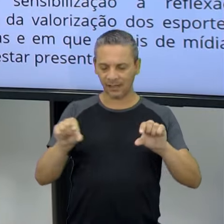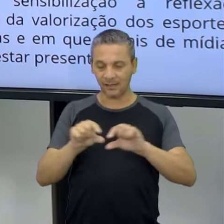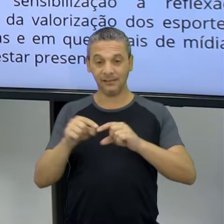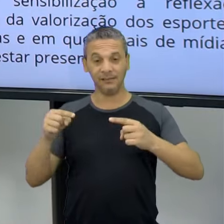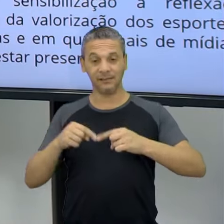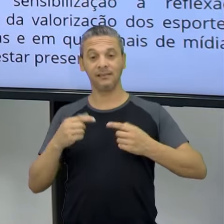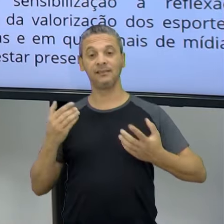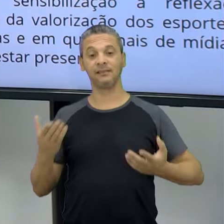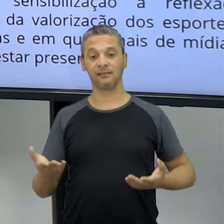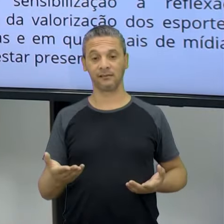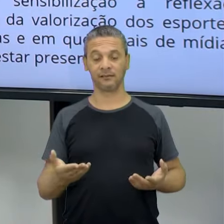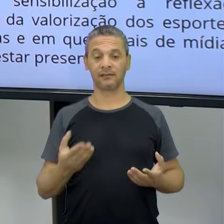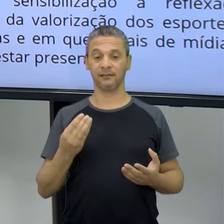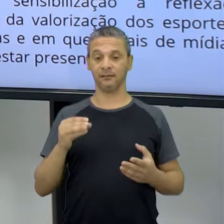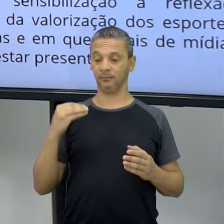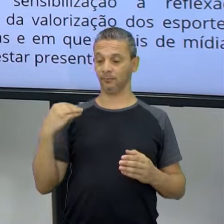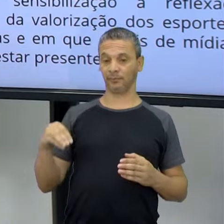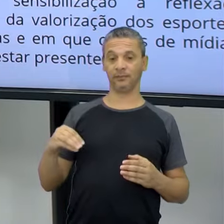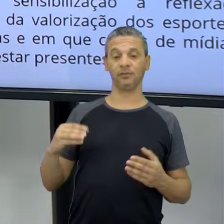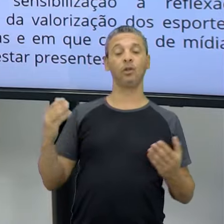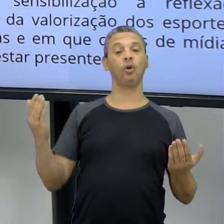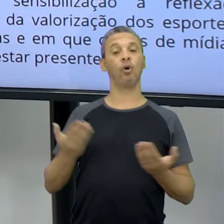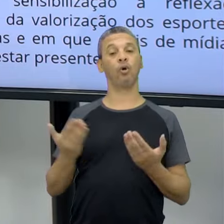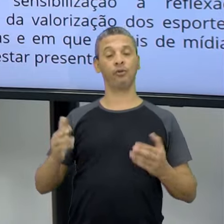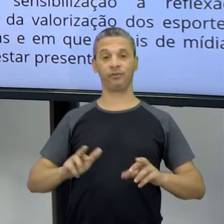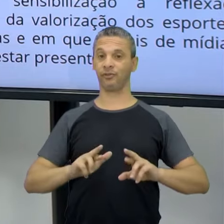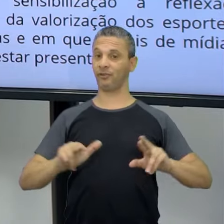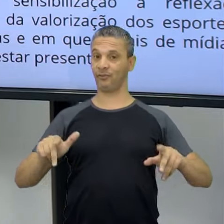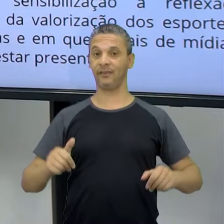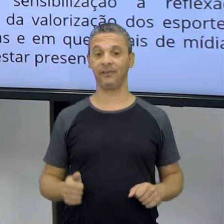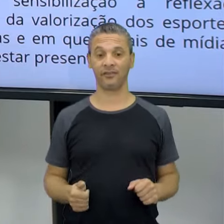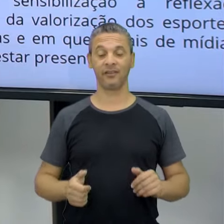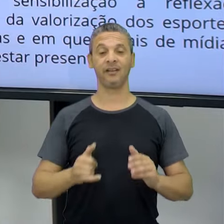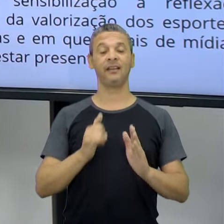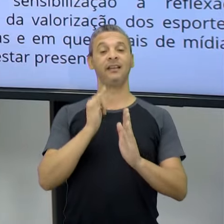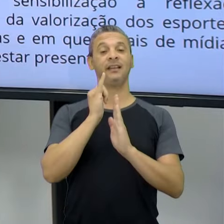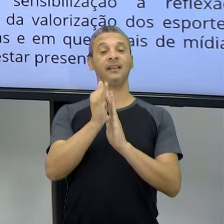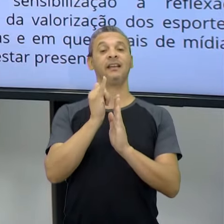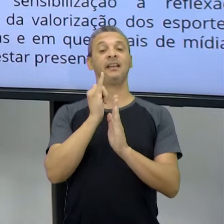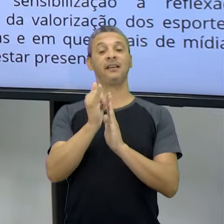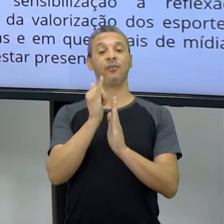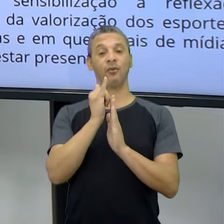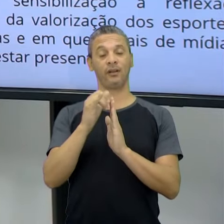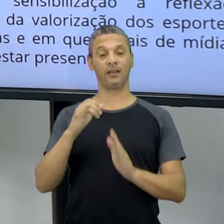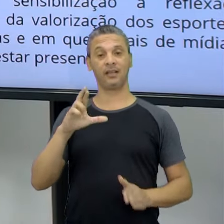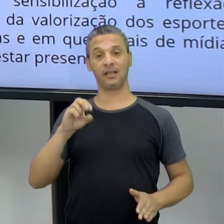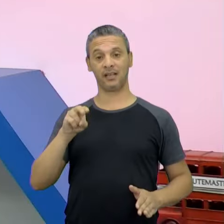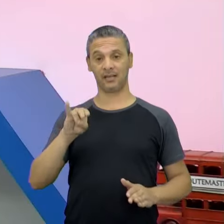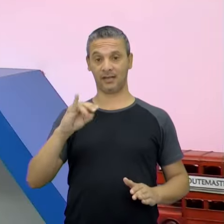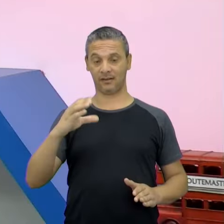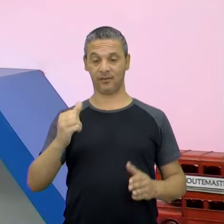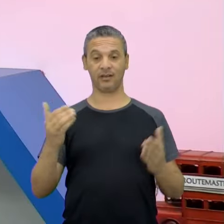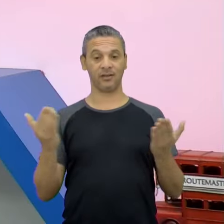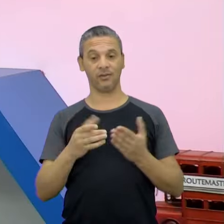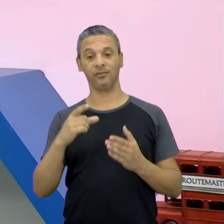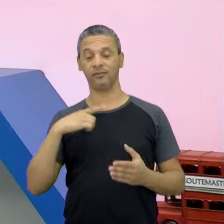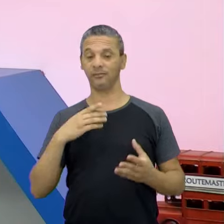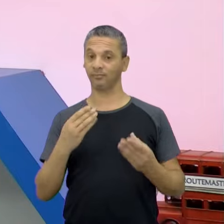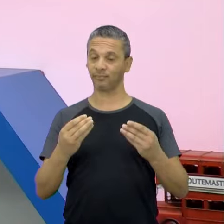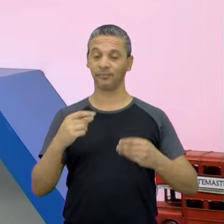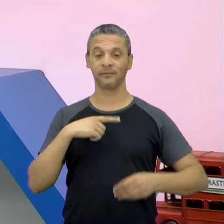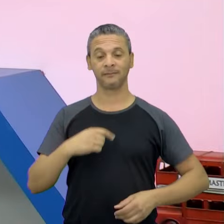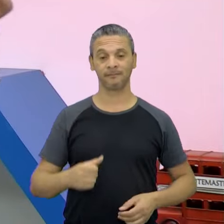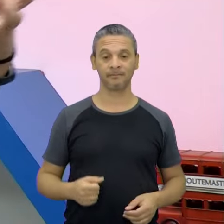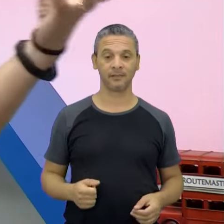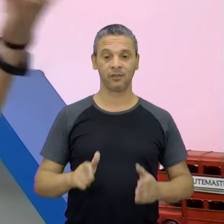E aí, ninguém queria aquela parte. Nasceu assim. Hoje não, hoje é outra coisa. Hoje é a crônica. A crônica, né? E tem jornais que até,